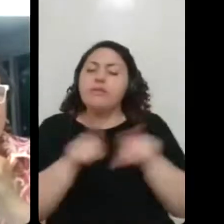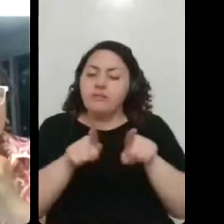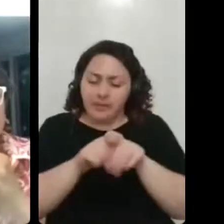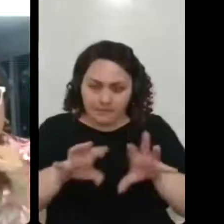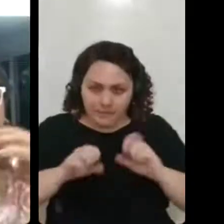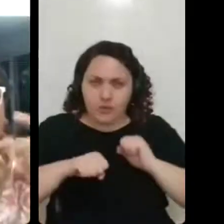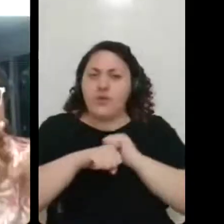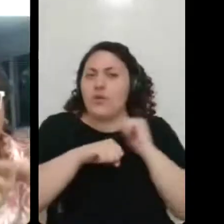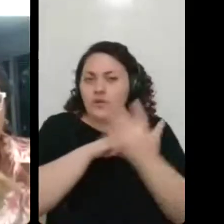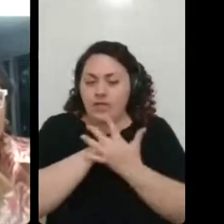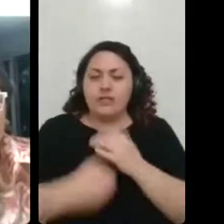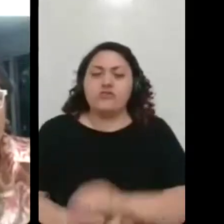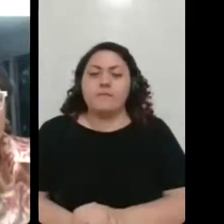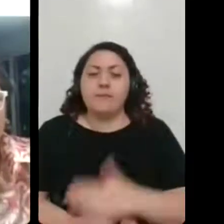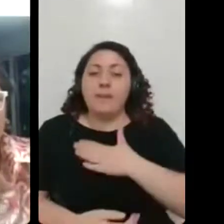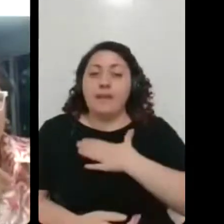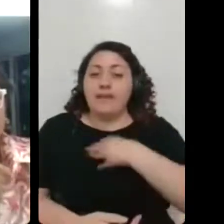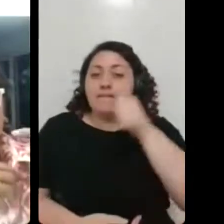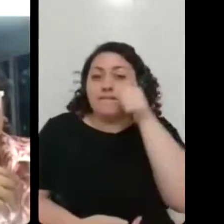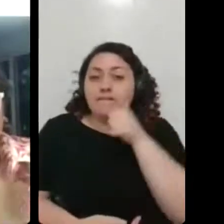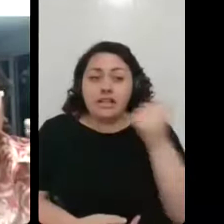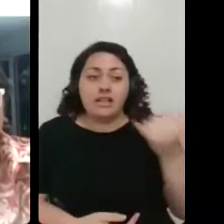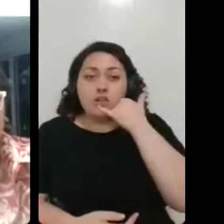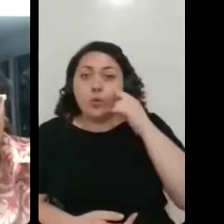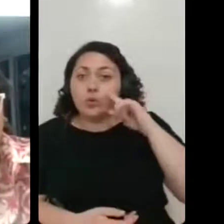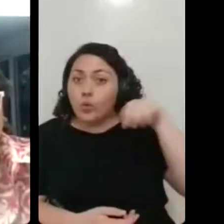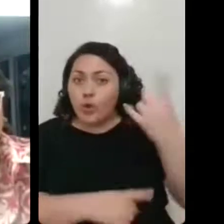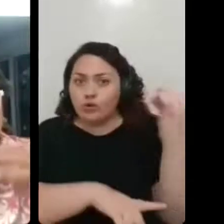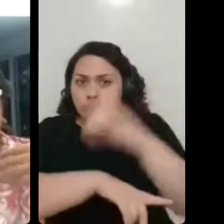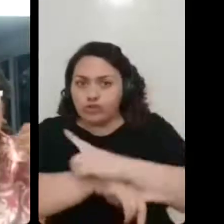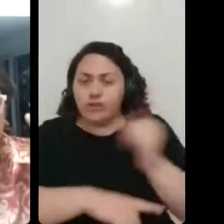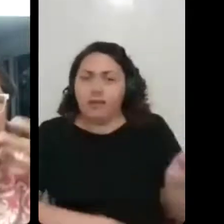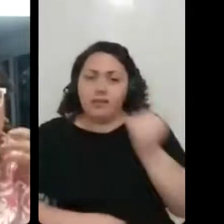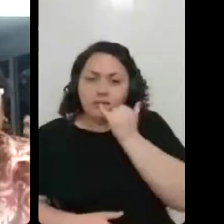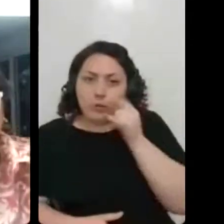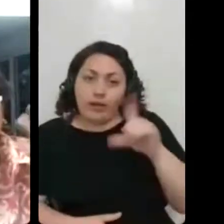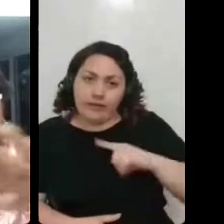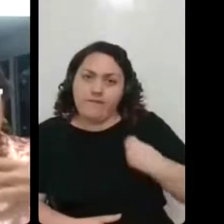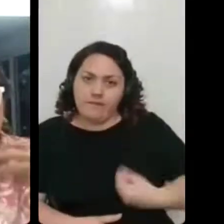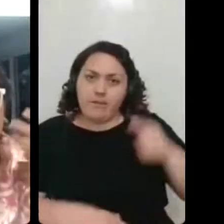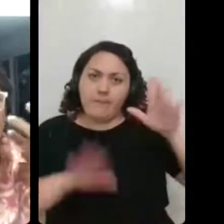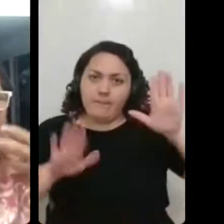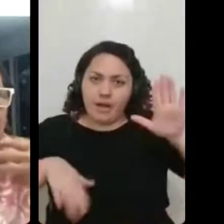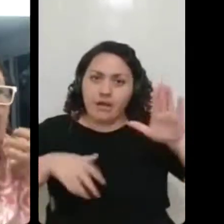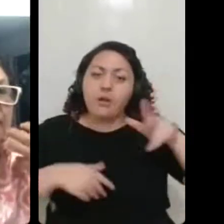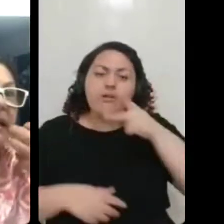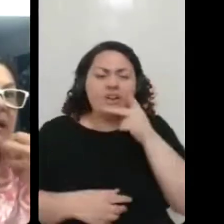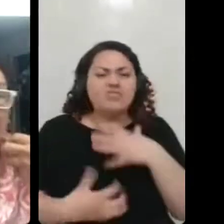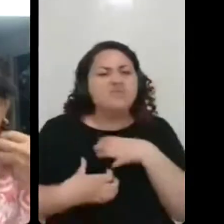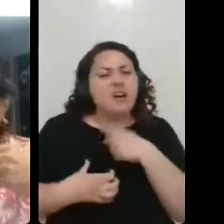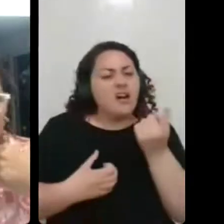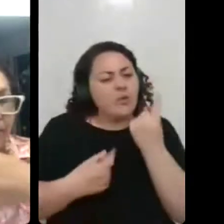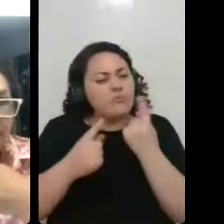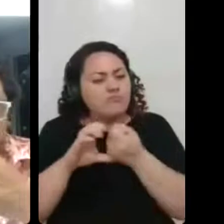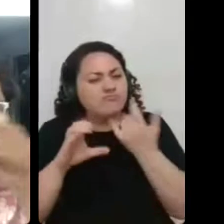Minha filha liga no dia seguinte, estando na praia, dizendo que tava com alguns sintomas, alguma coisa,